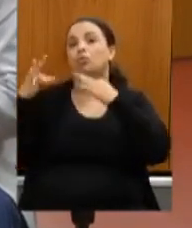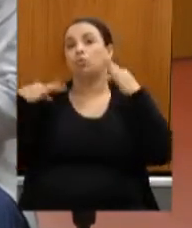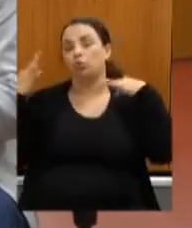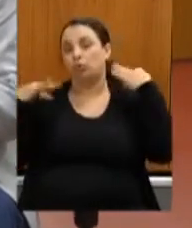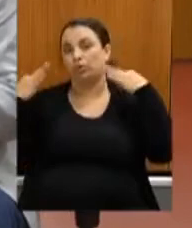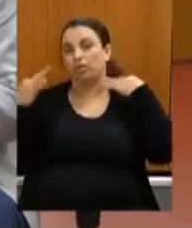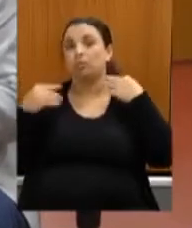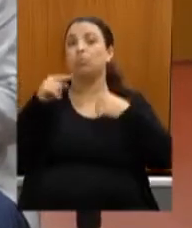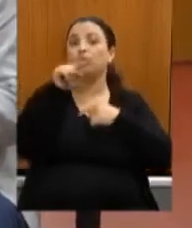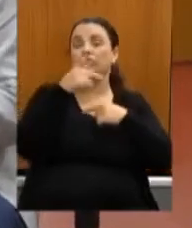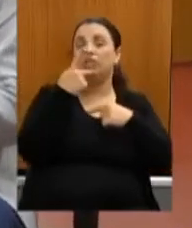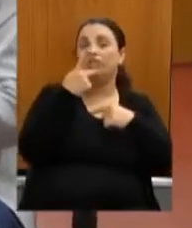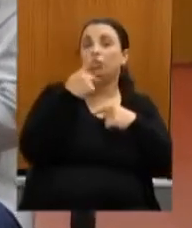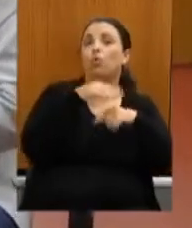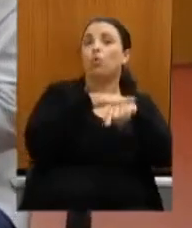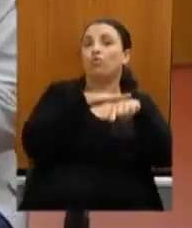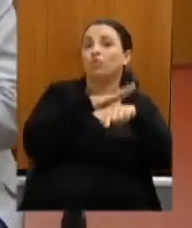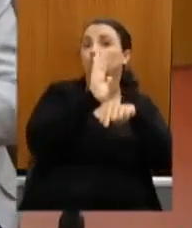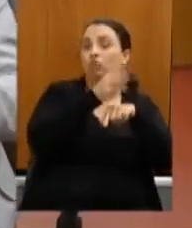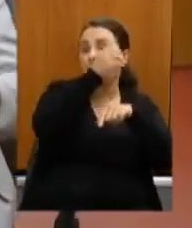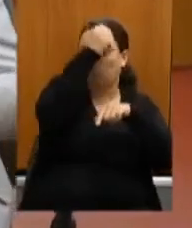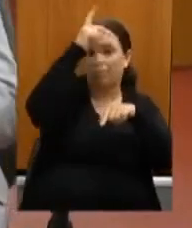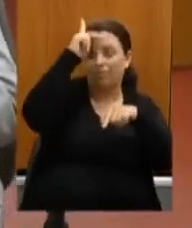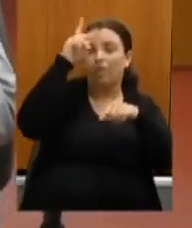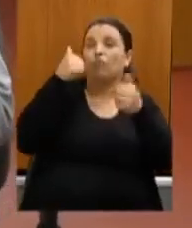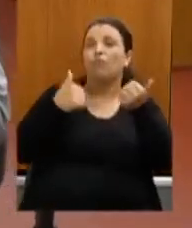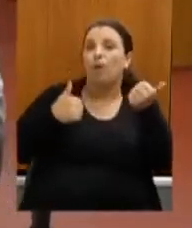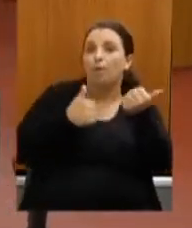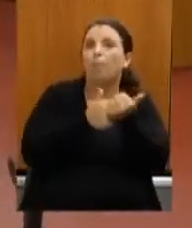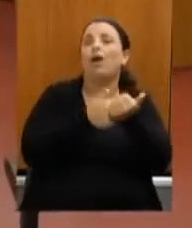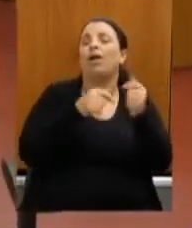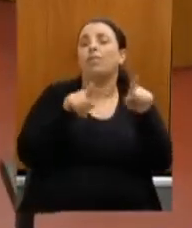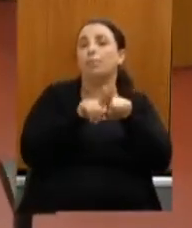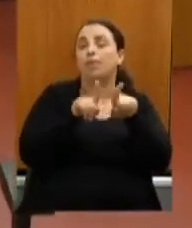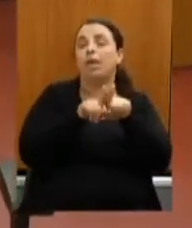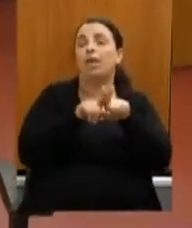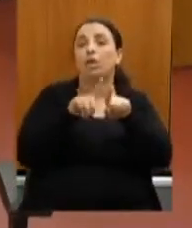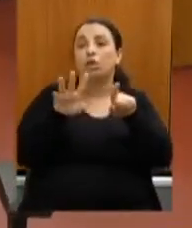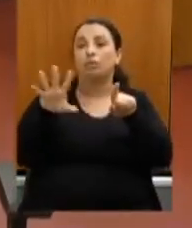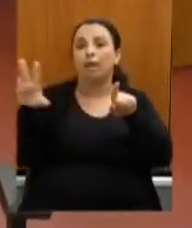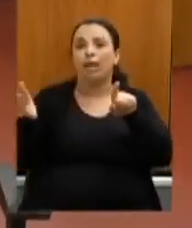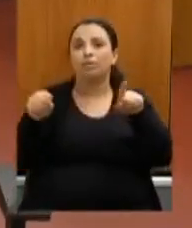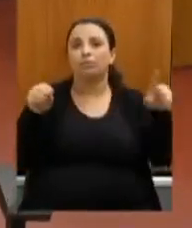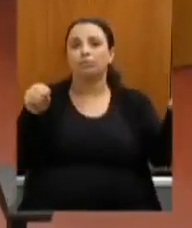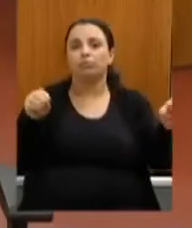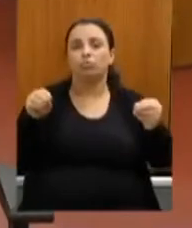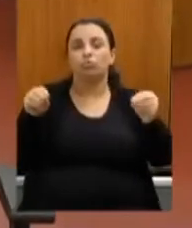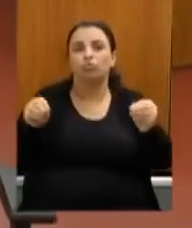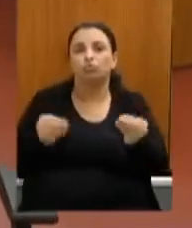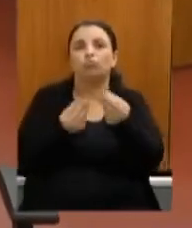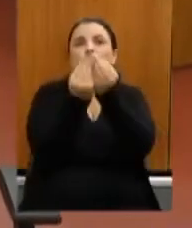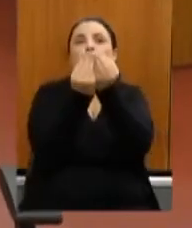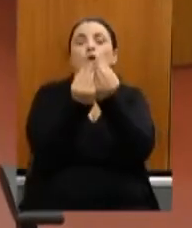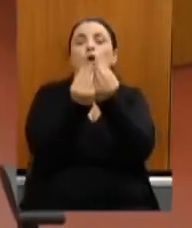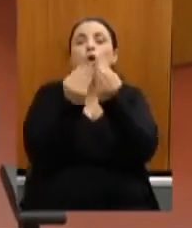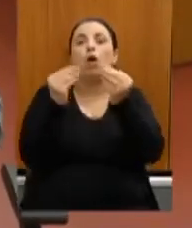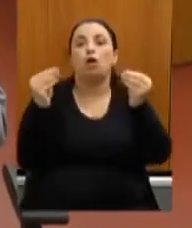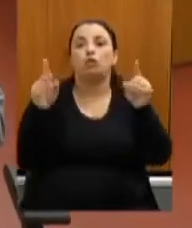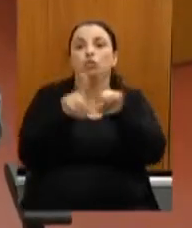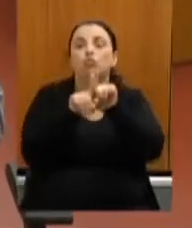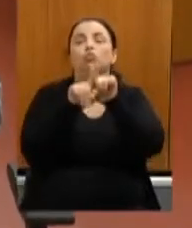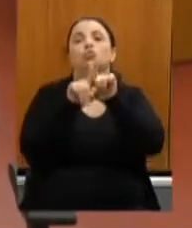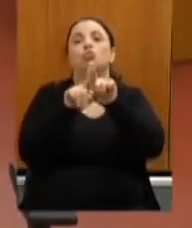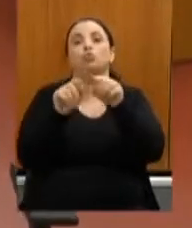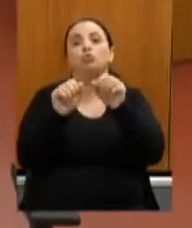conversou com o prefeito que vai fazer um apoio também juntar essas duas ações que eu acho que a gente consegue juntos resolver essa questão da ponte